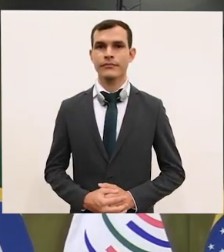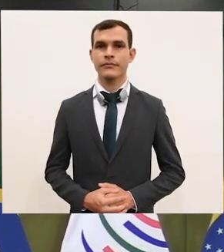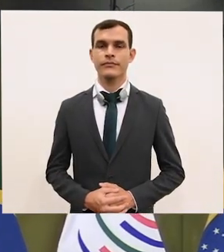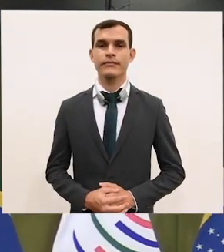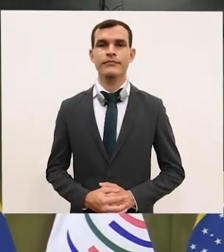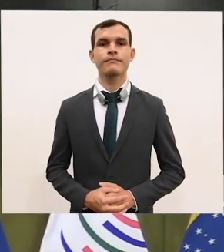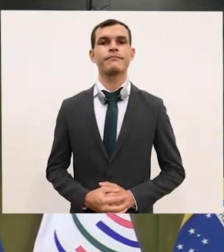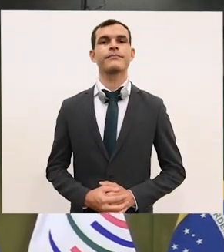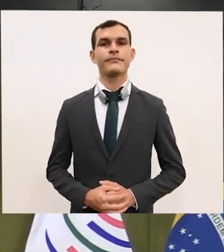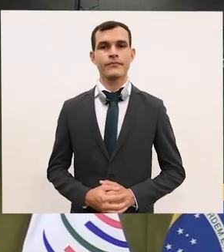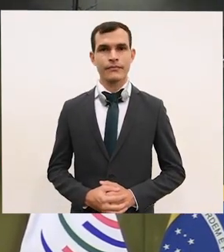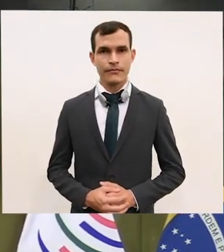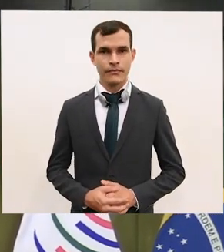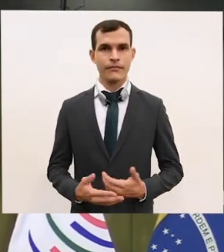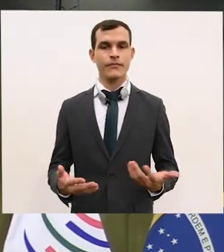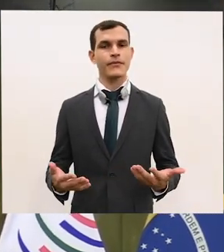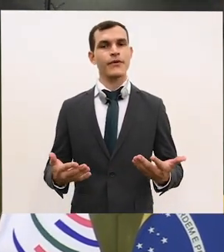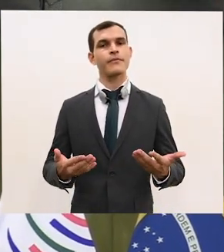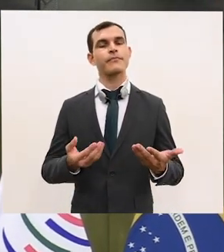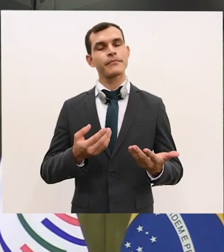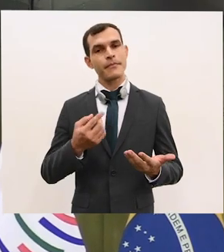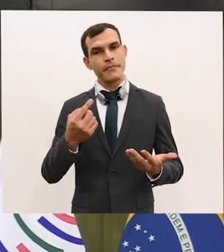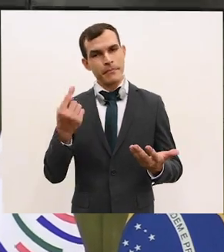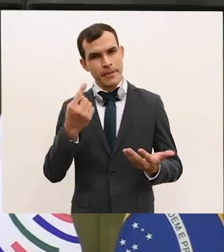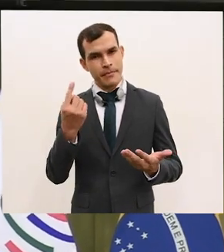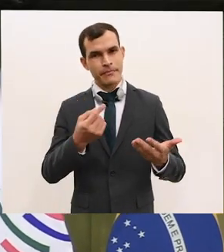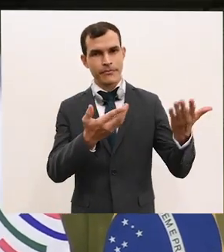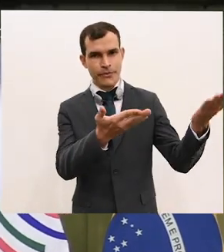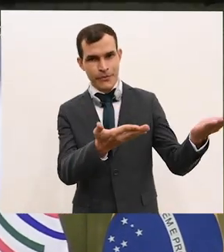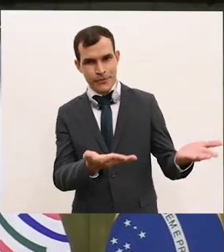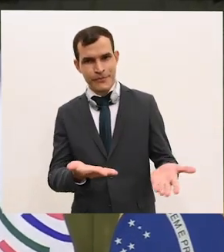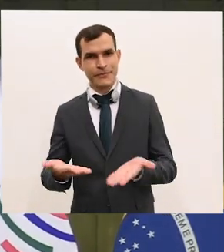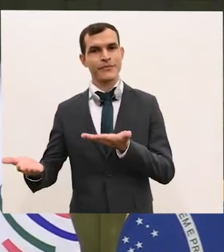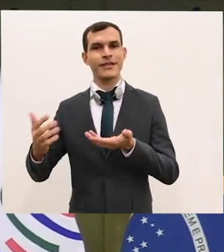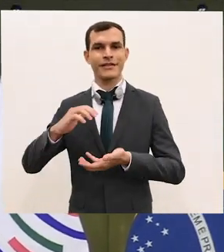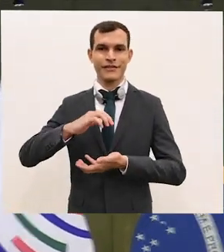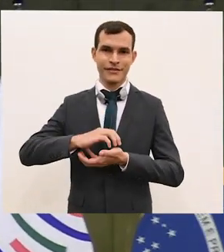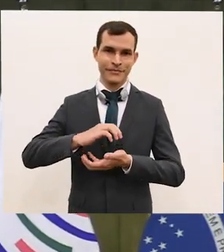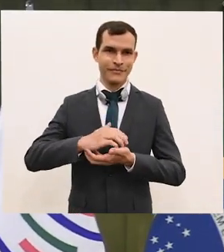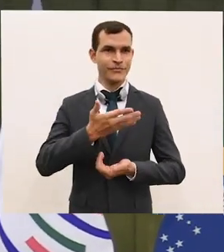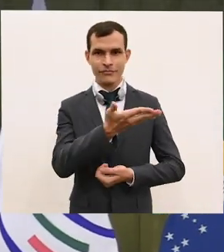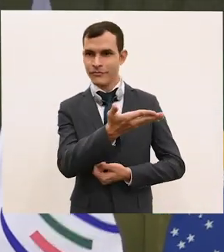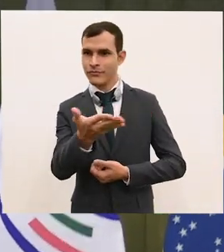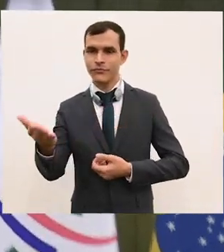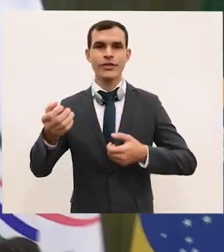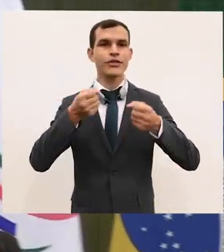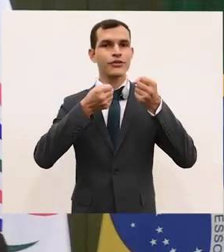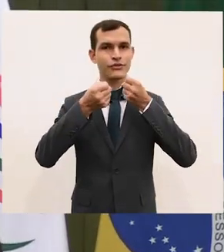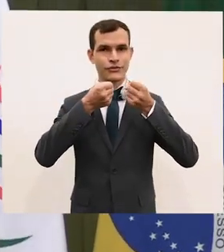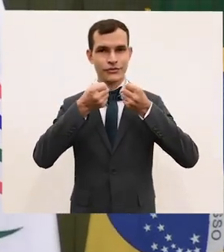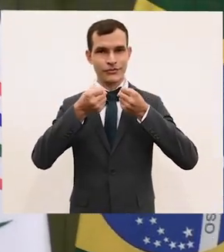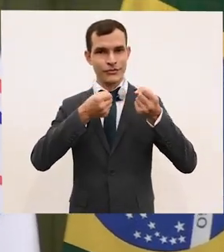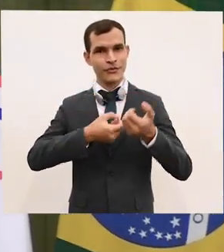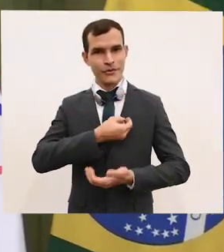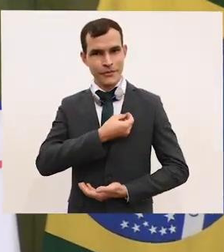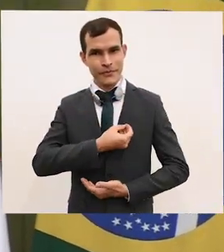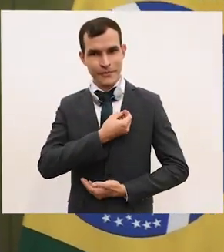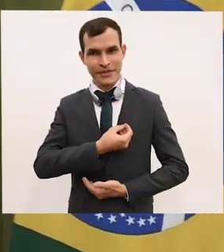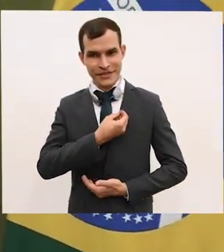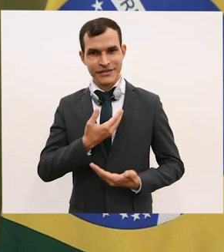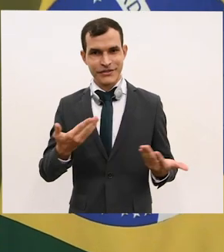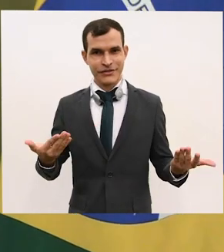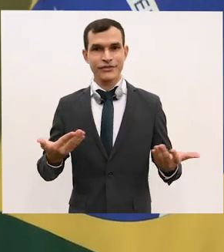Primeiramente, as boas-vindas do Itamaraty aos jornalistas que estão aqui presentes, que nos